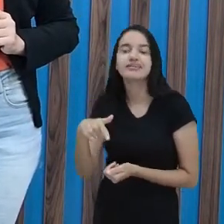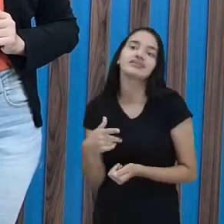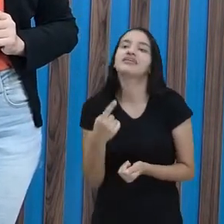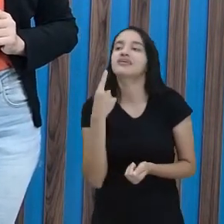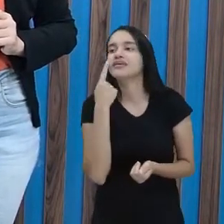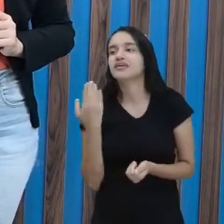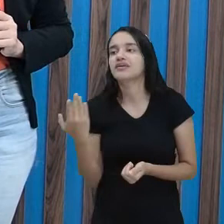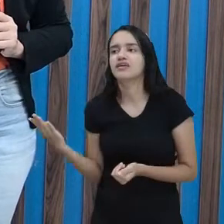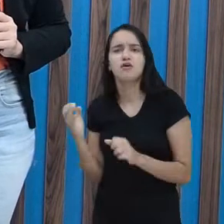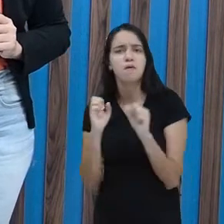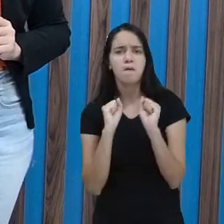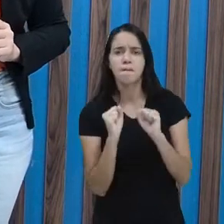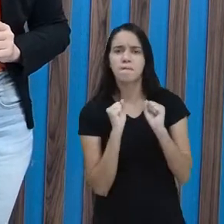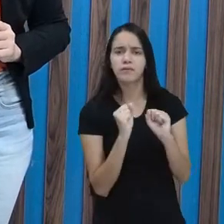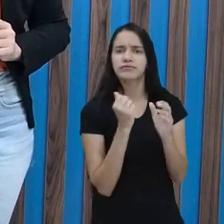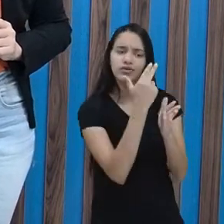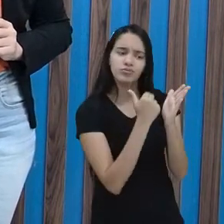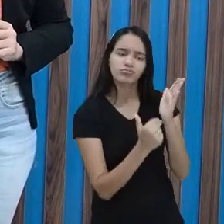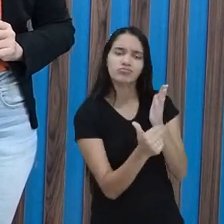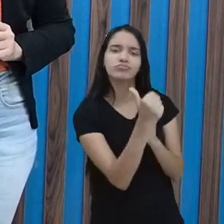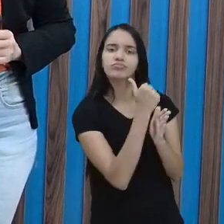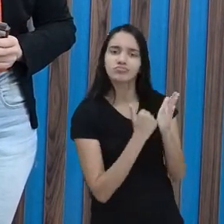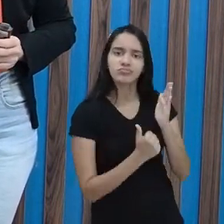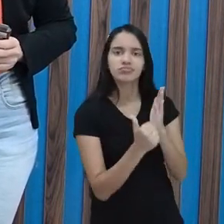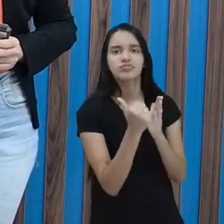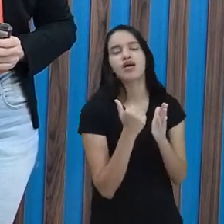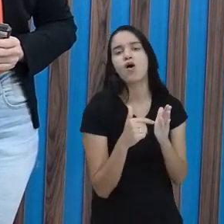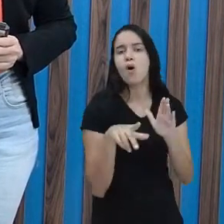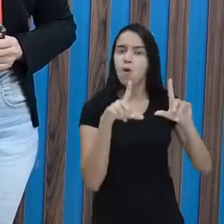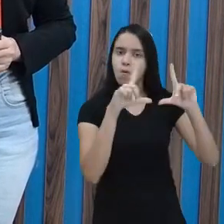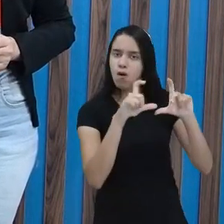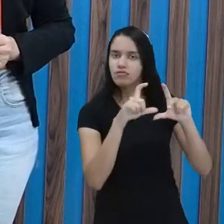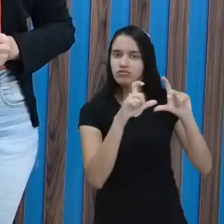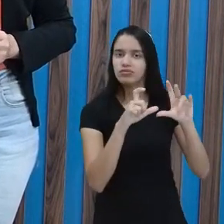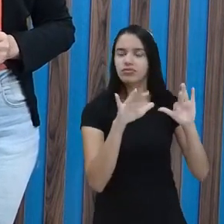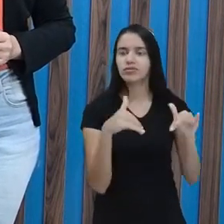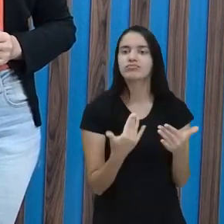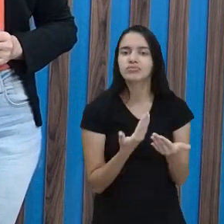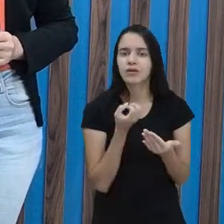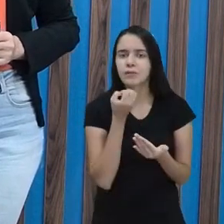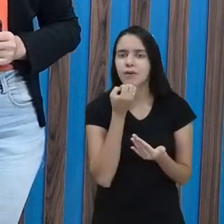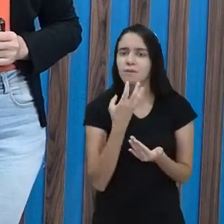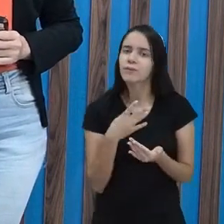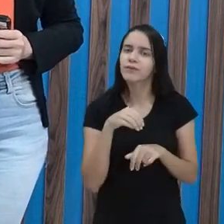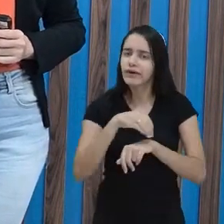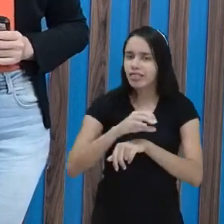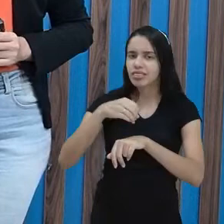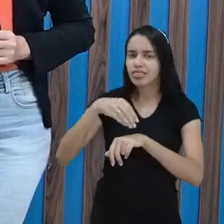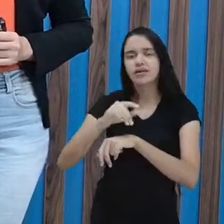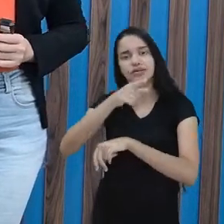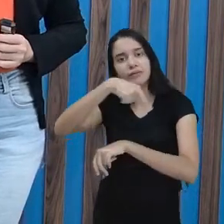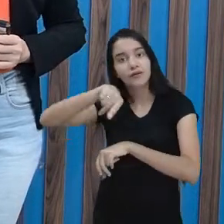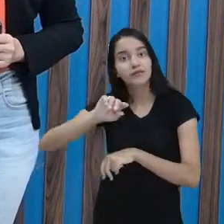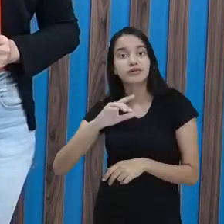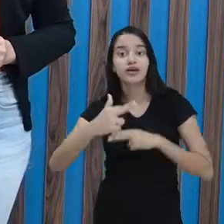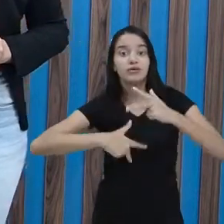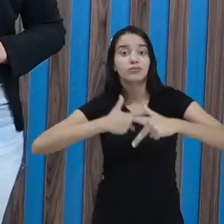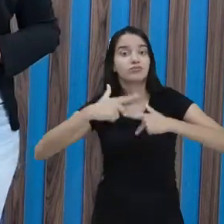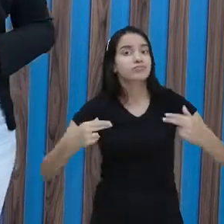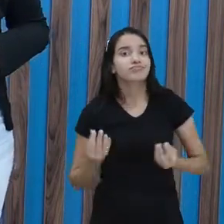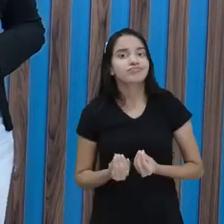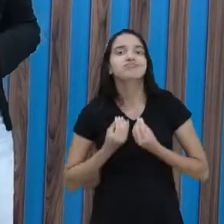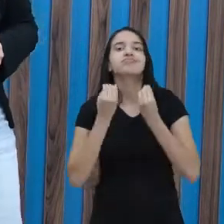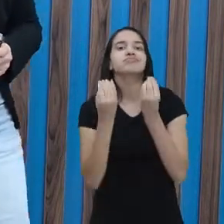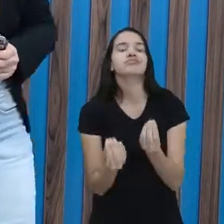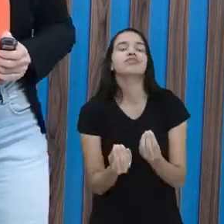Coloquei o avatar. Você pode fazer um desenho, você pode colocar uma foto. É uma boa dica, gente, para você presentear alguém.